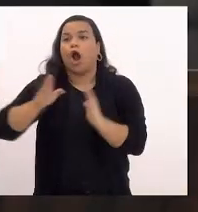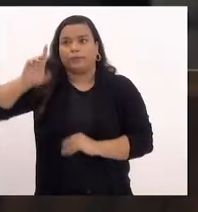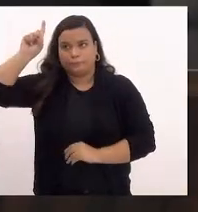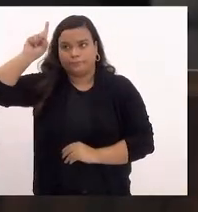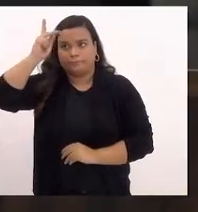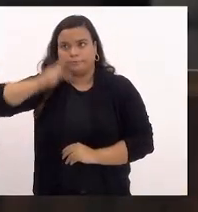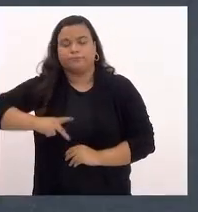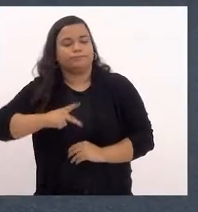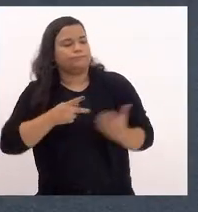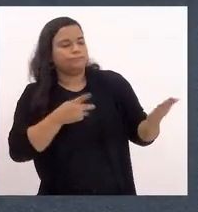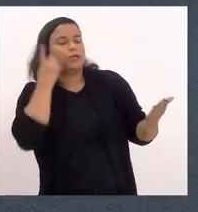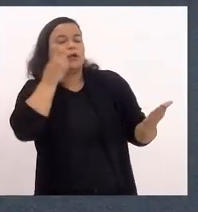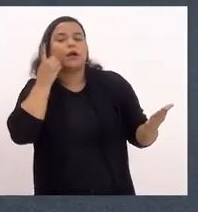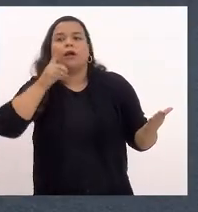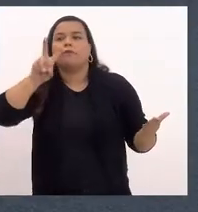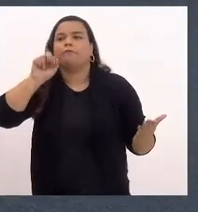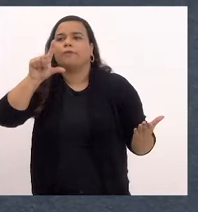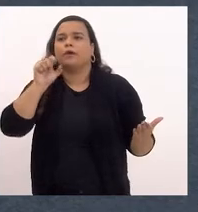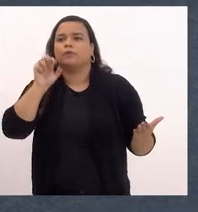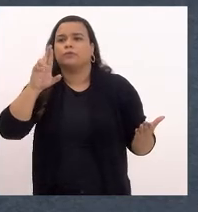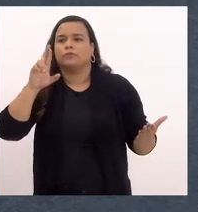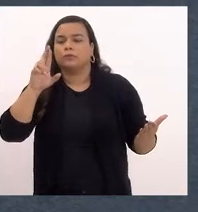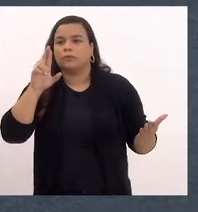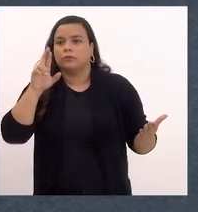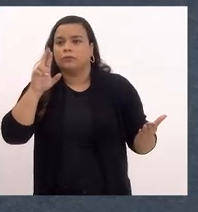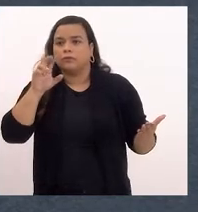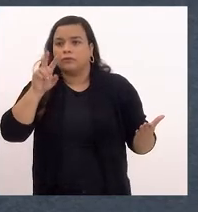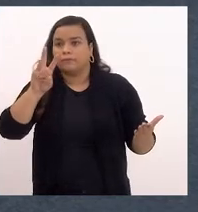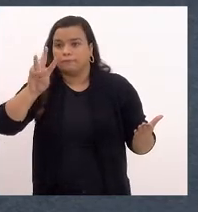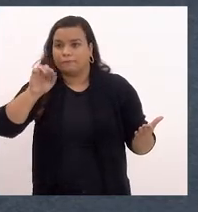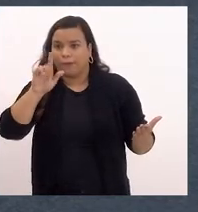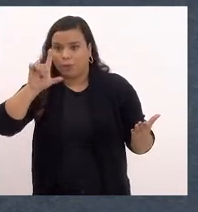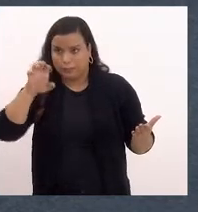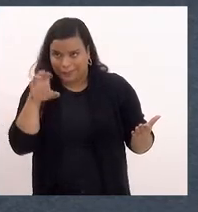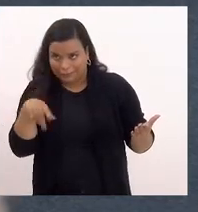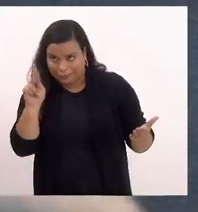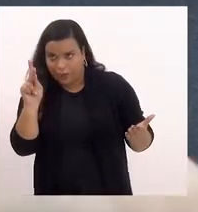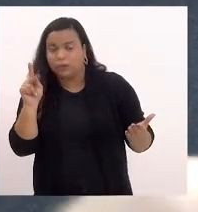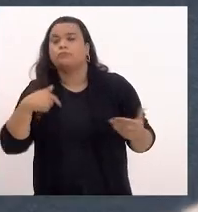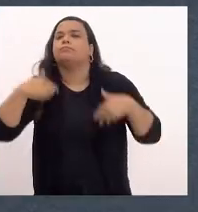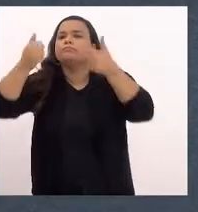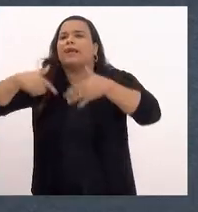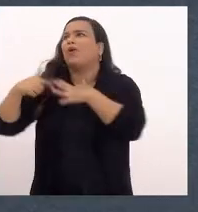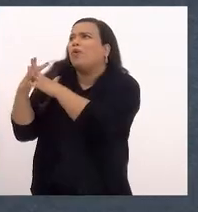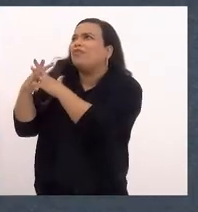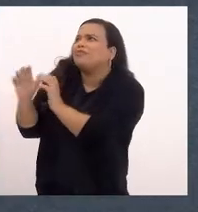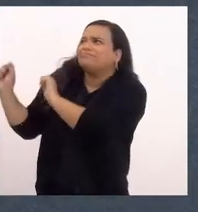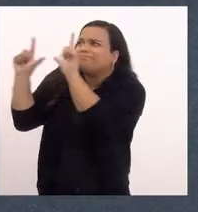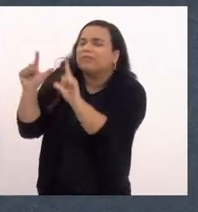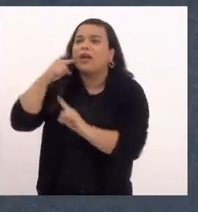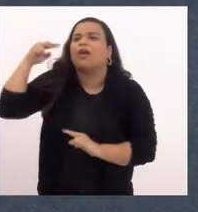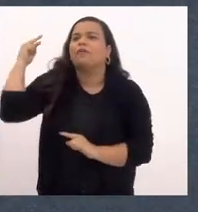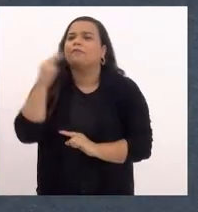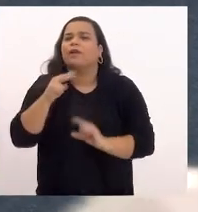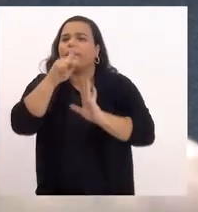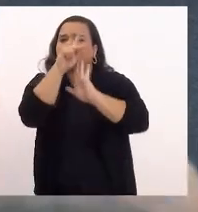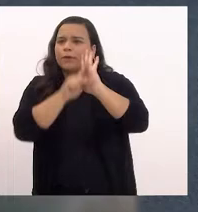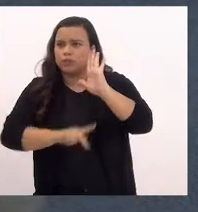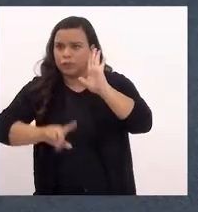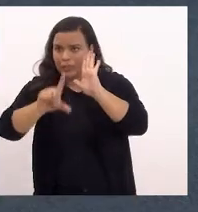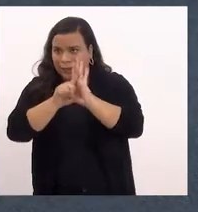Valdeque Carneiro. É só porque naquele momento, me confundi com o painel, deixar consignado que no projeto de lei 599-A, de 2019, da deputada